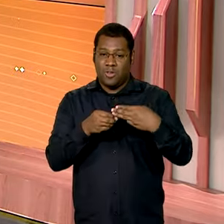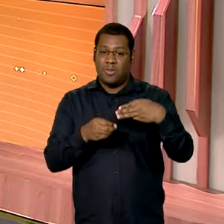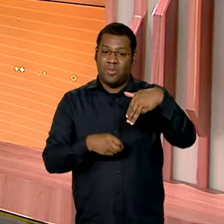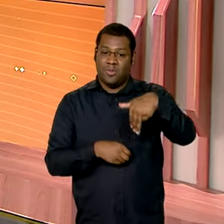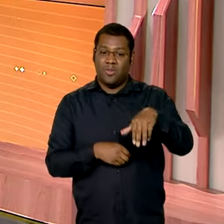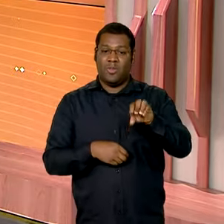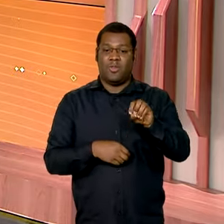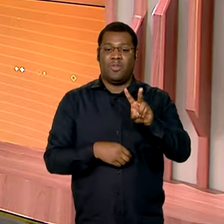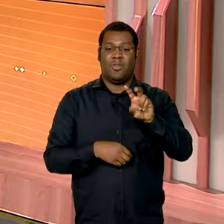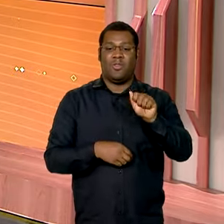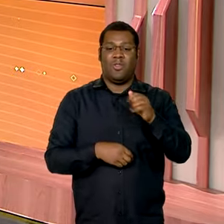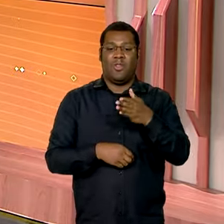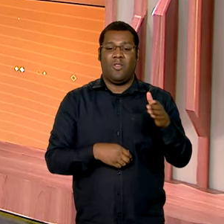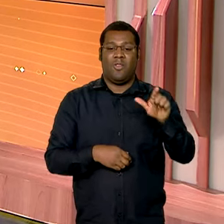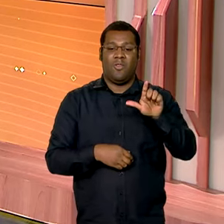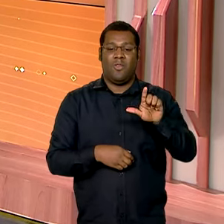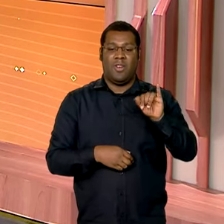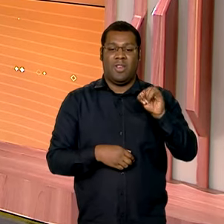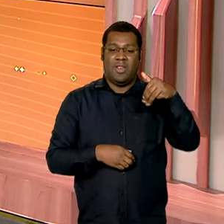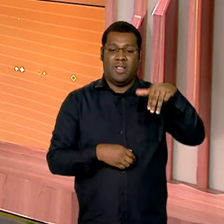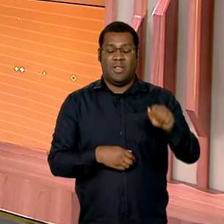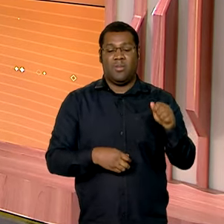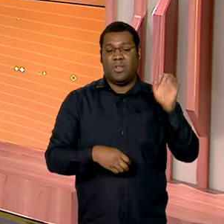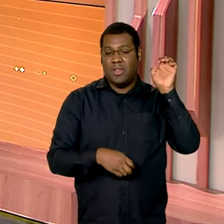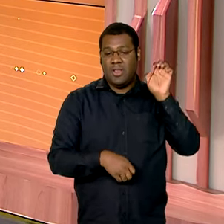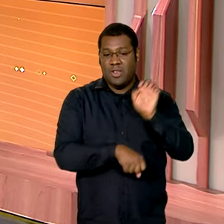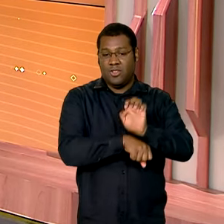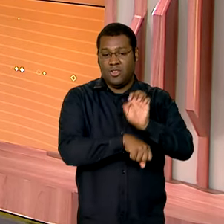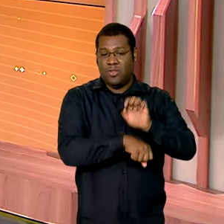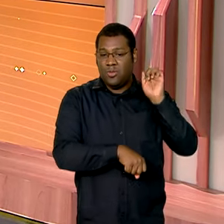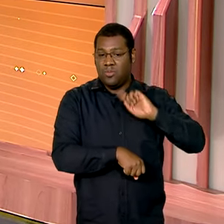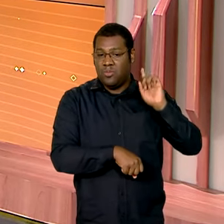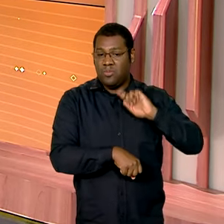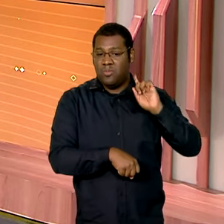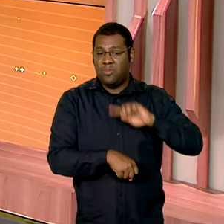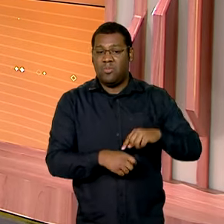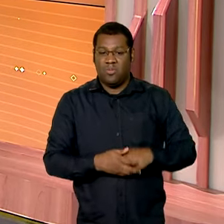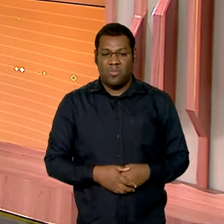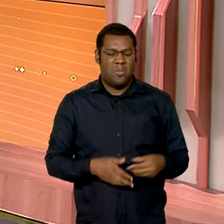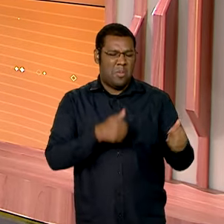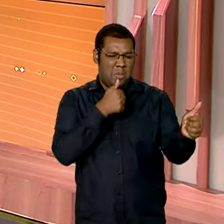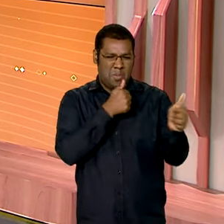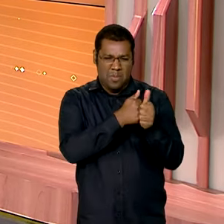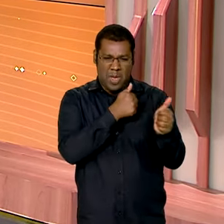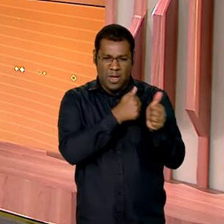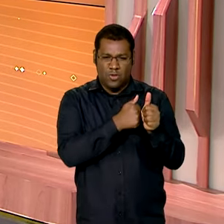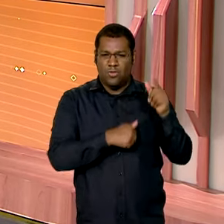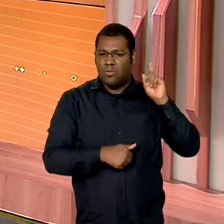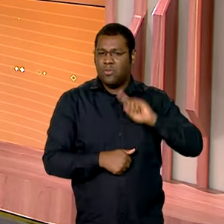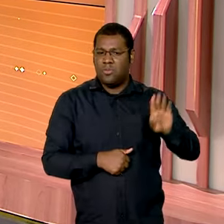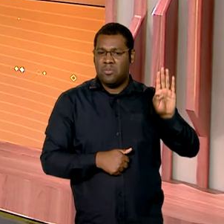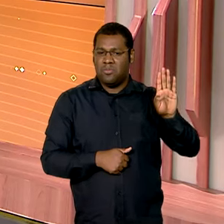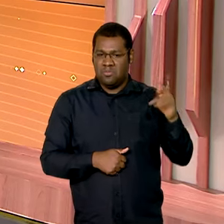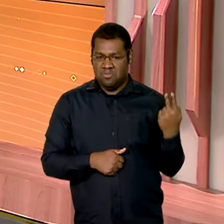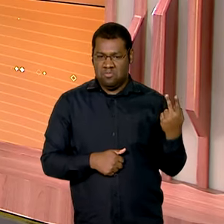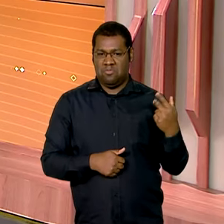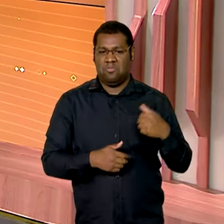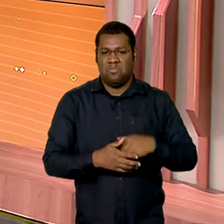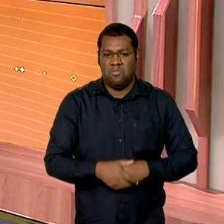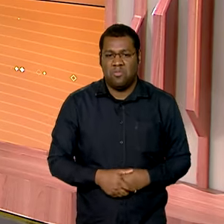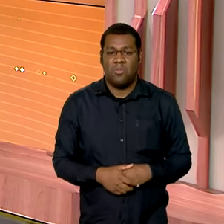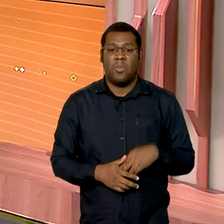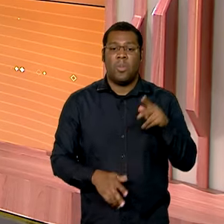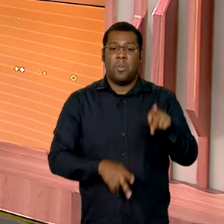Lima, que a gente estava falando, em Minas Gerais, a cidade que fica na região metropolitana de Belo Horizonte. Você vê aí uma